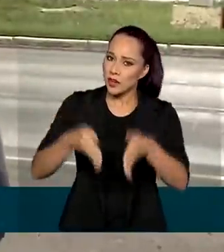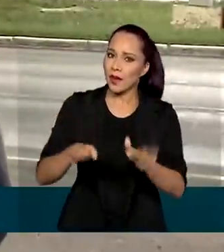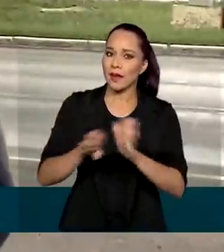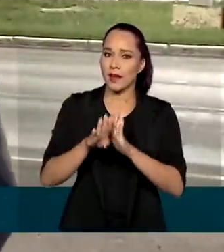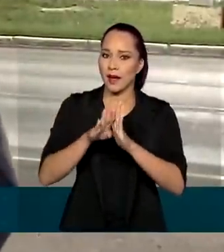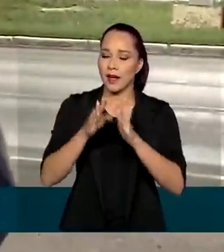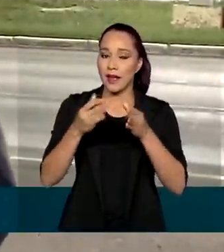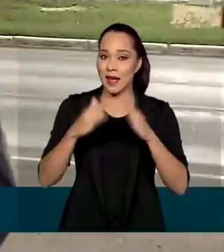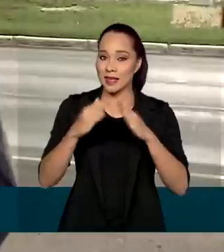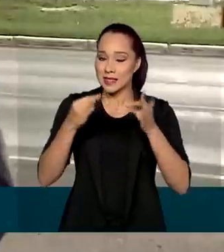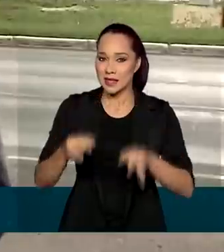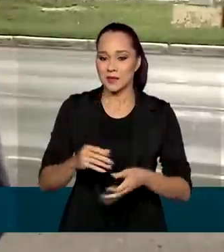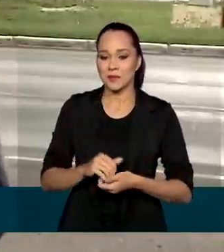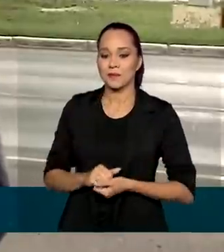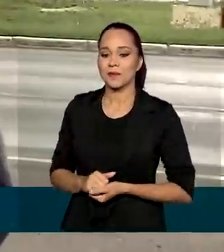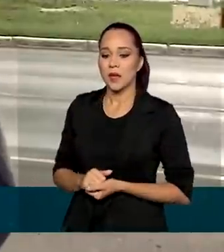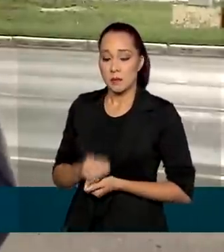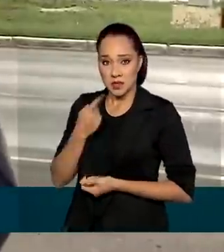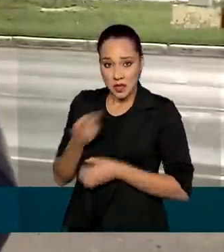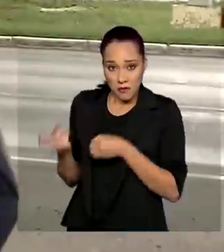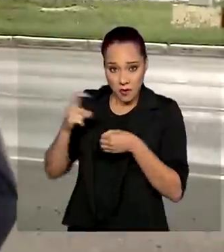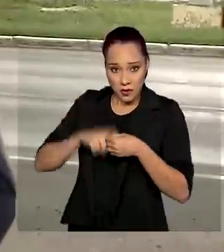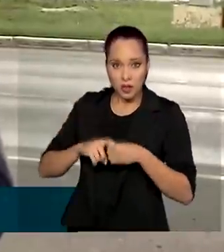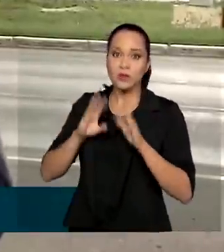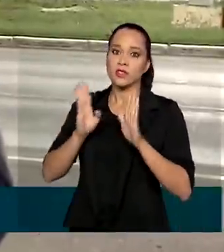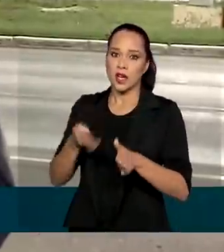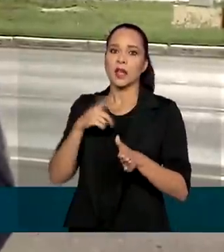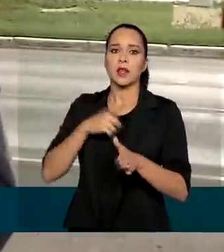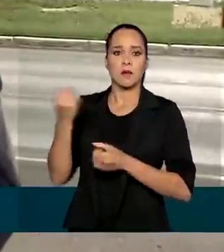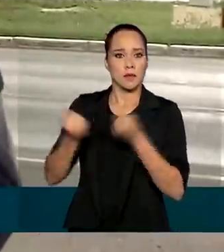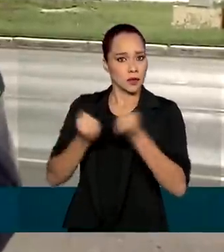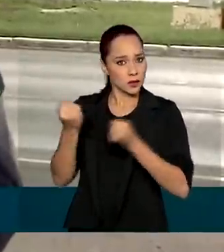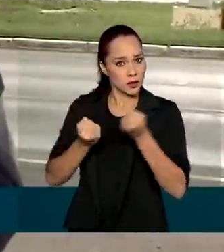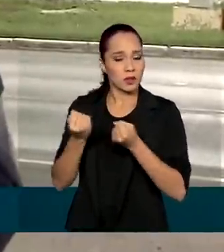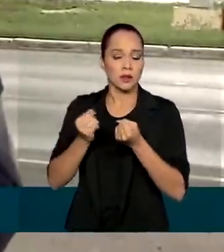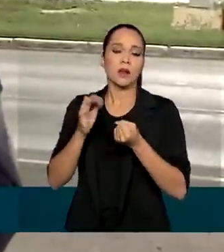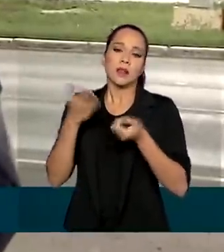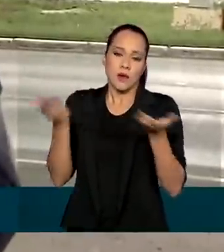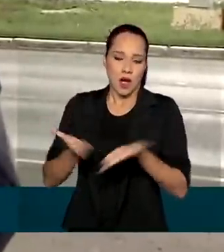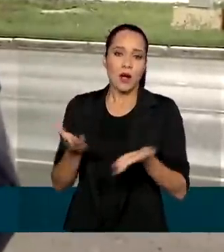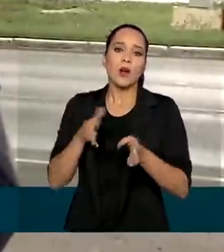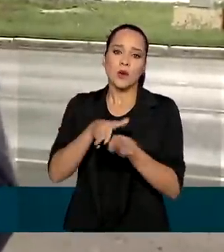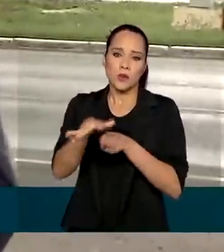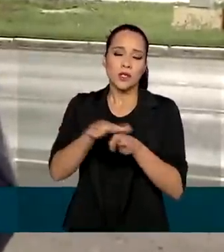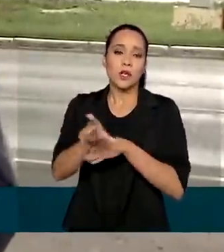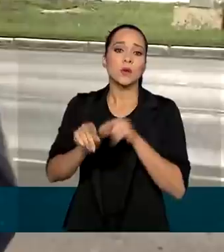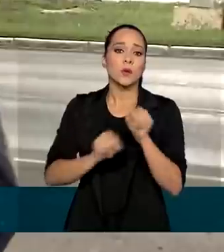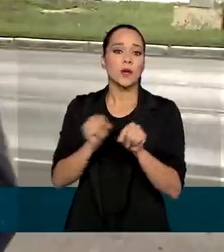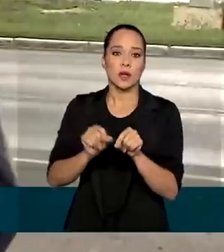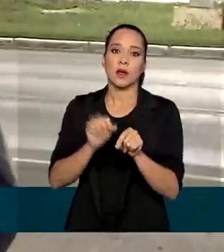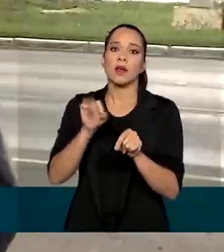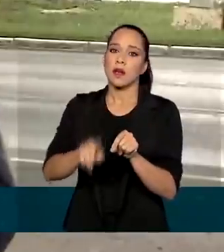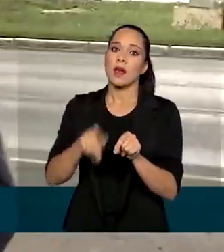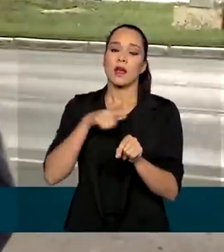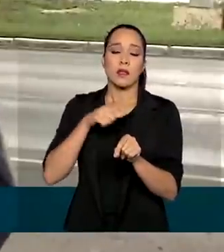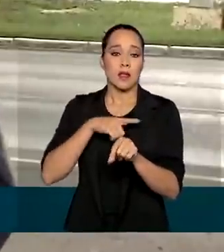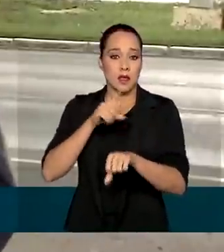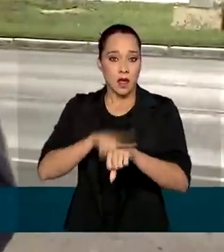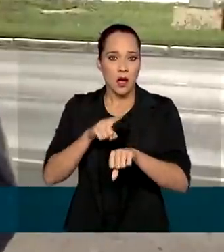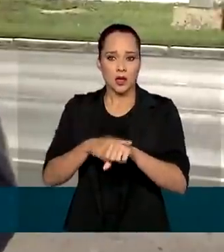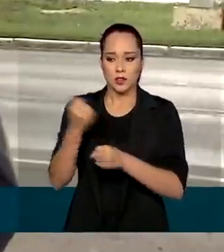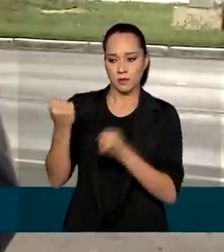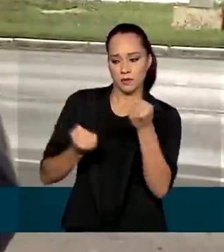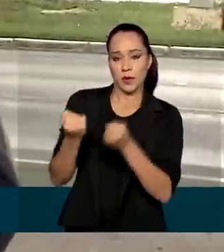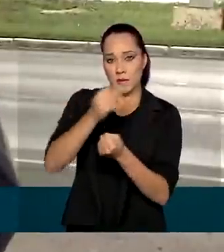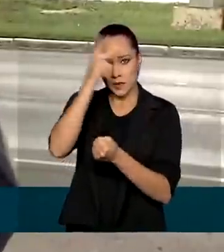A gente acredita que quem está retornando já estava com o veículo manutenido, então agora as dicas são relativas à condução. O